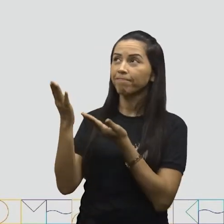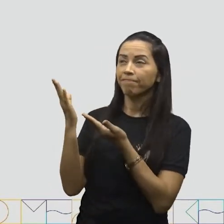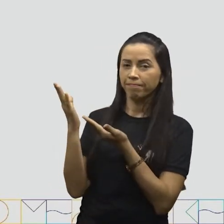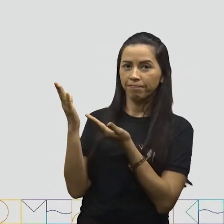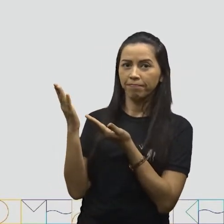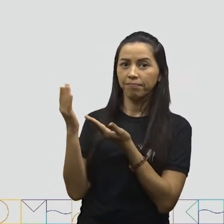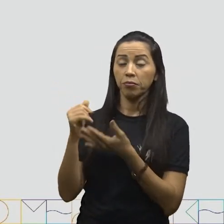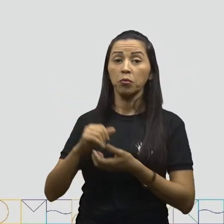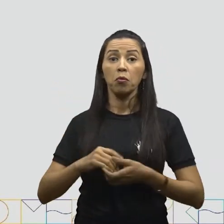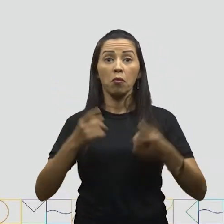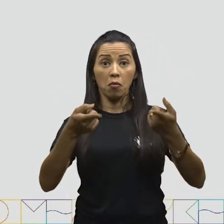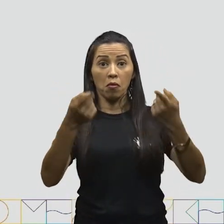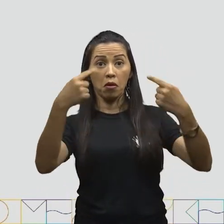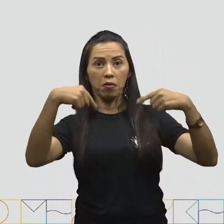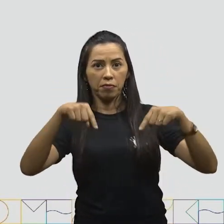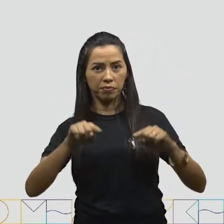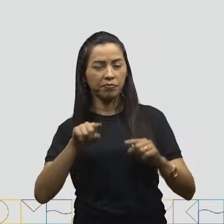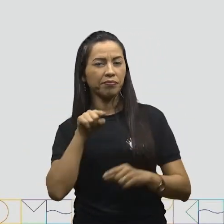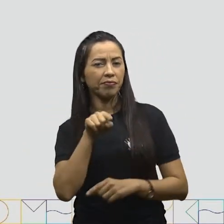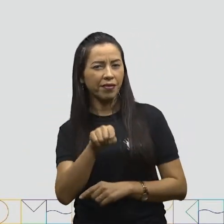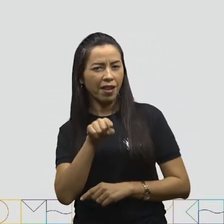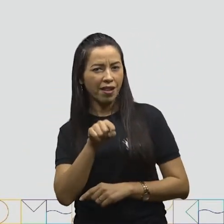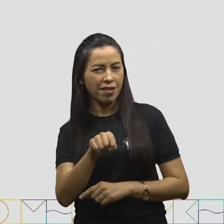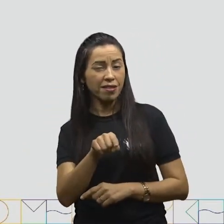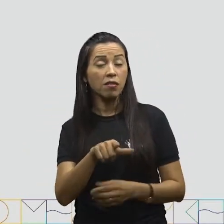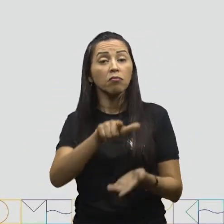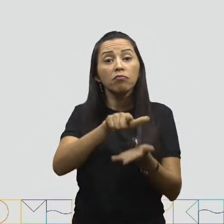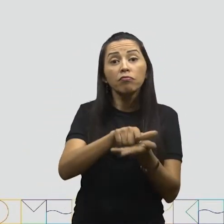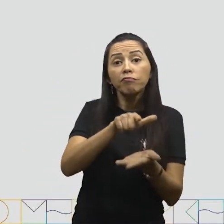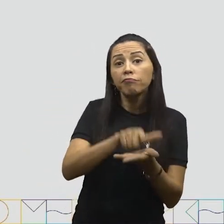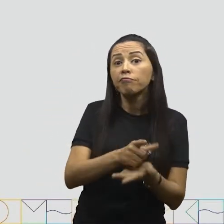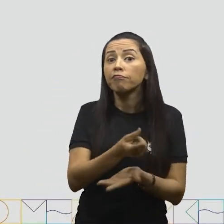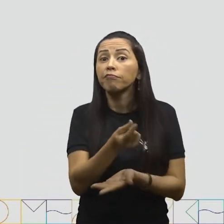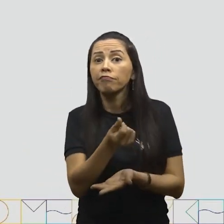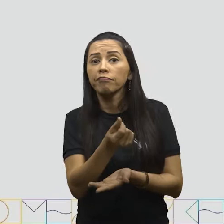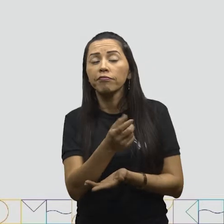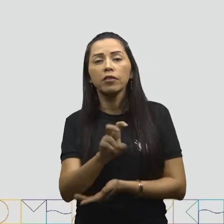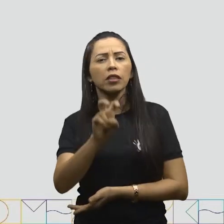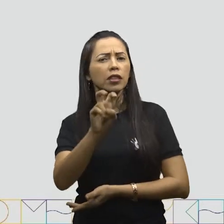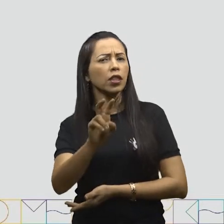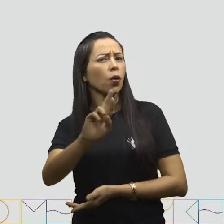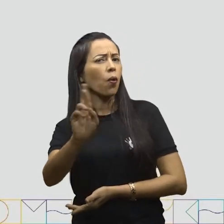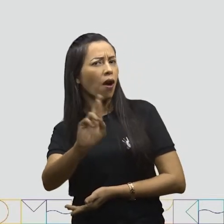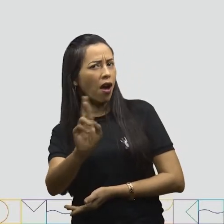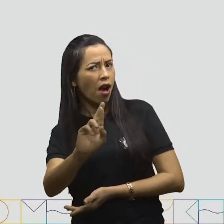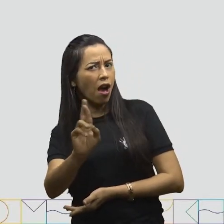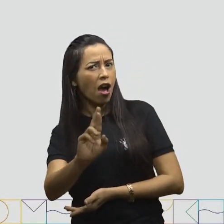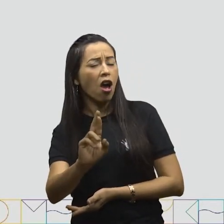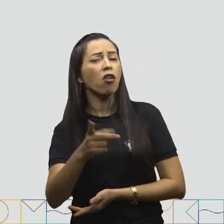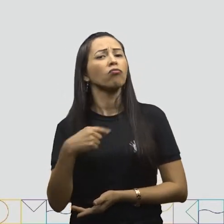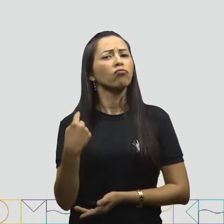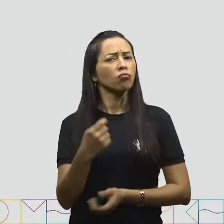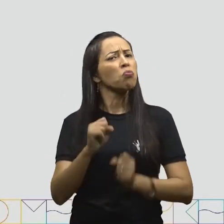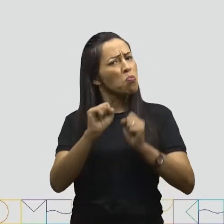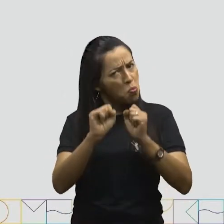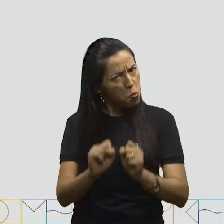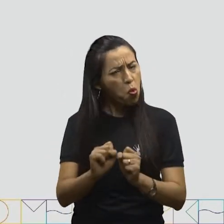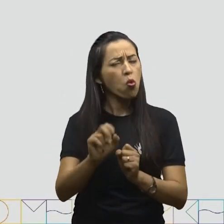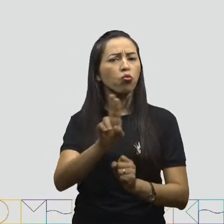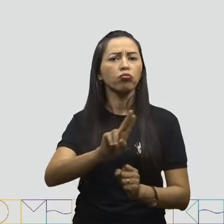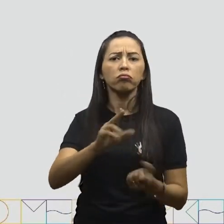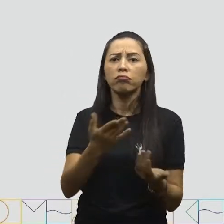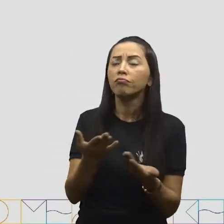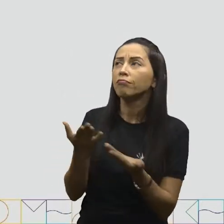desta maneira. Essa é a nossa cédula de cinco reais. Nós podemos representá-la dessa